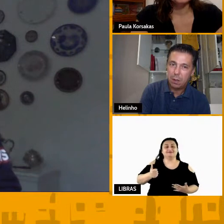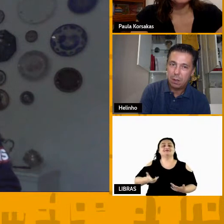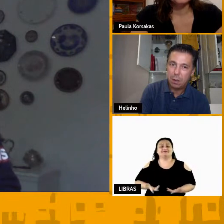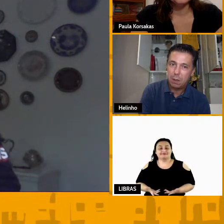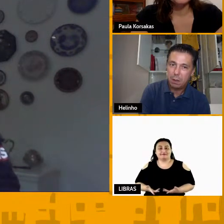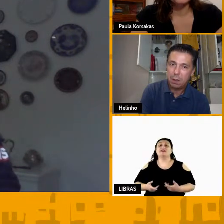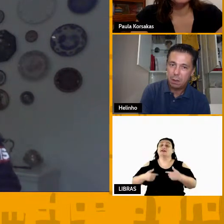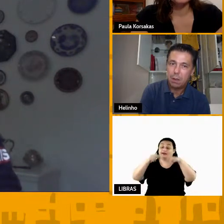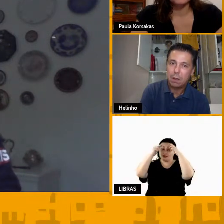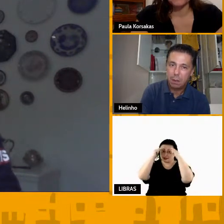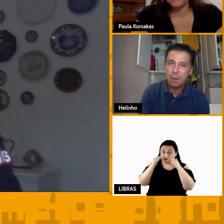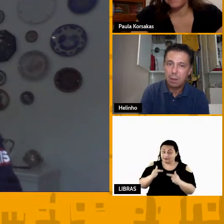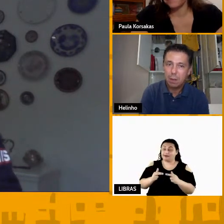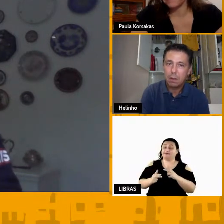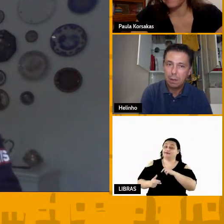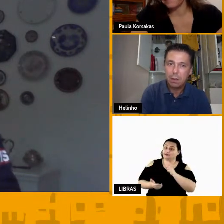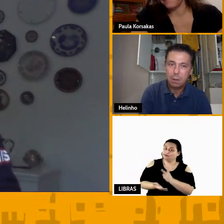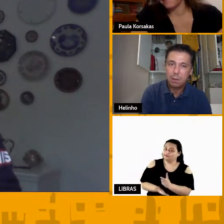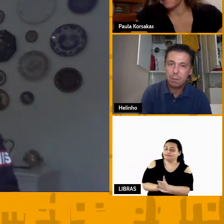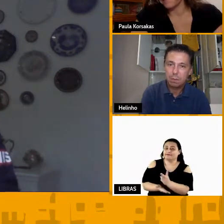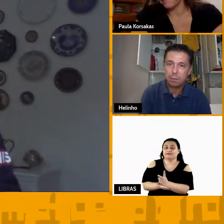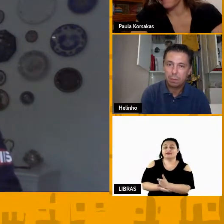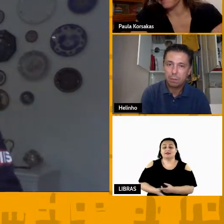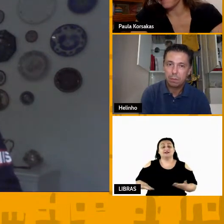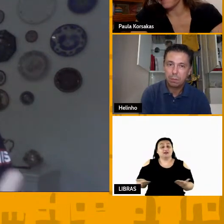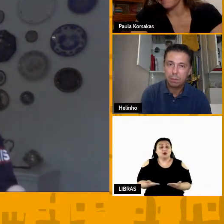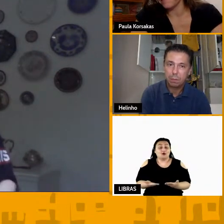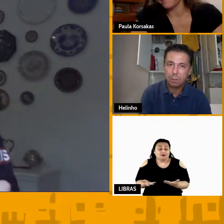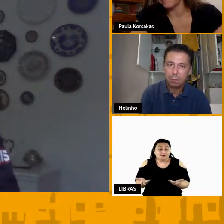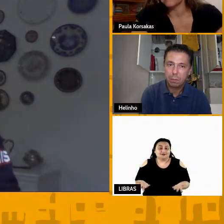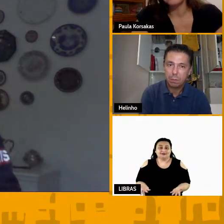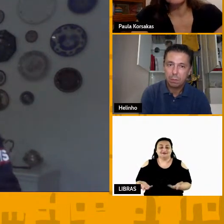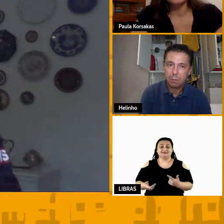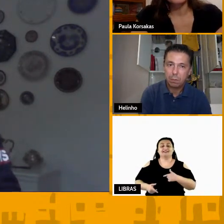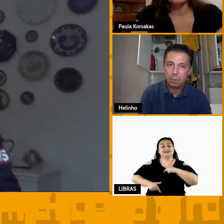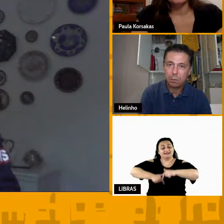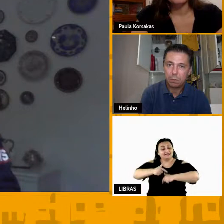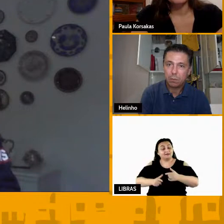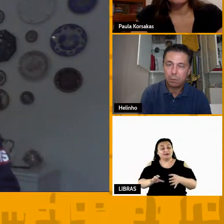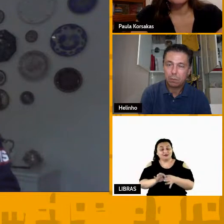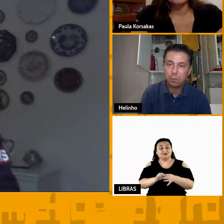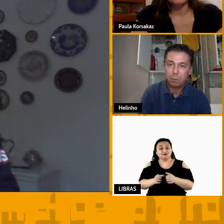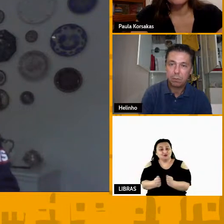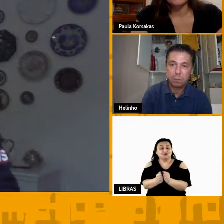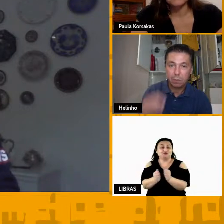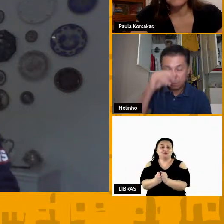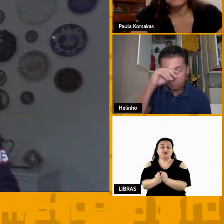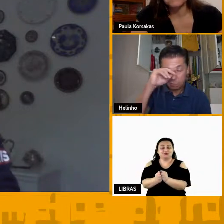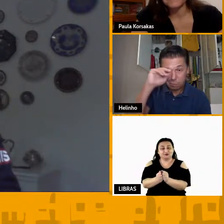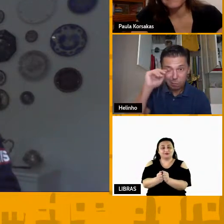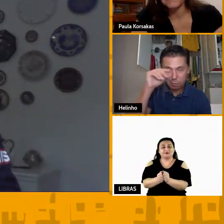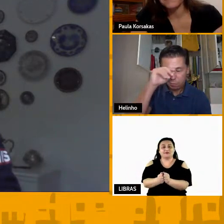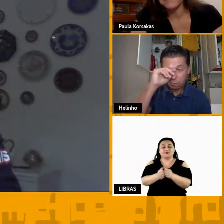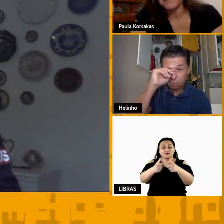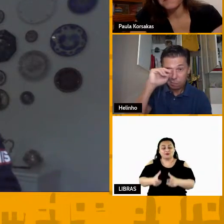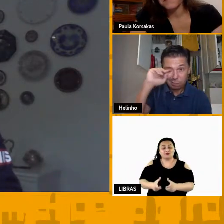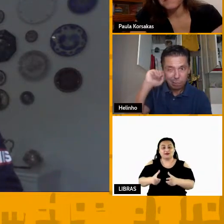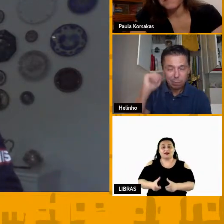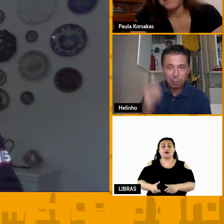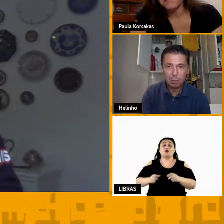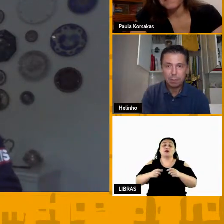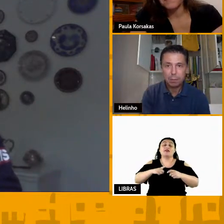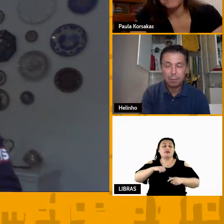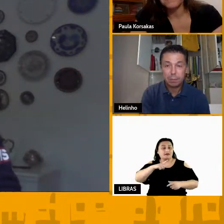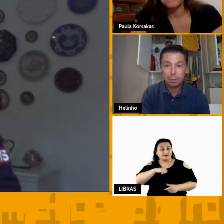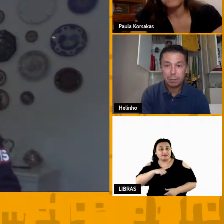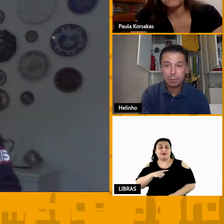respeito que a gente tinha, e depois hoje a gente está trabalhando junto num ambiente onde a hierarquia